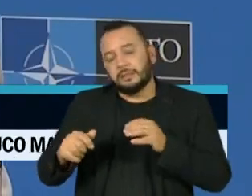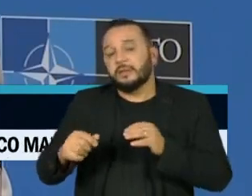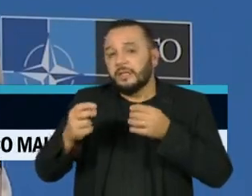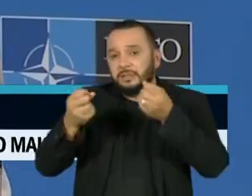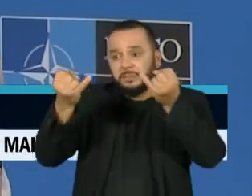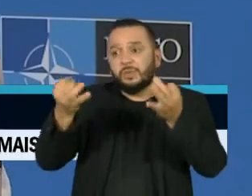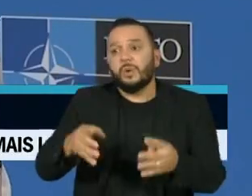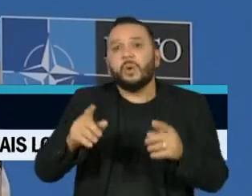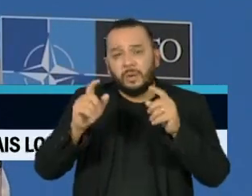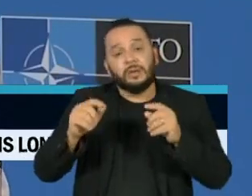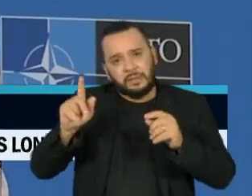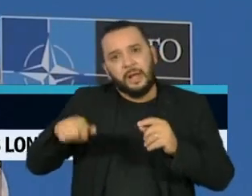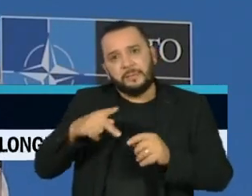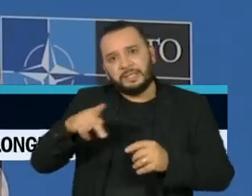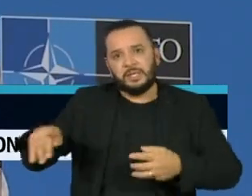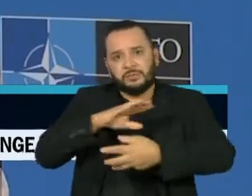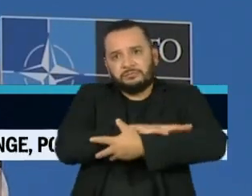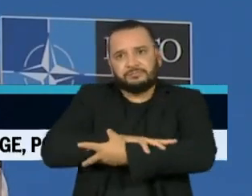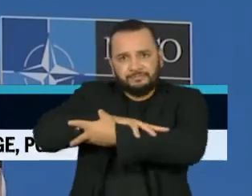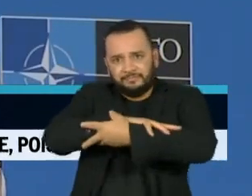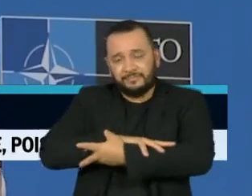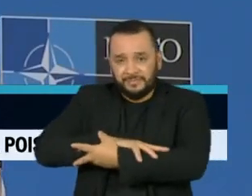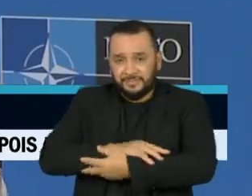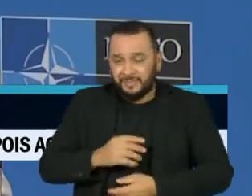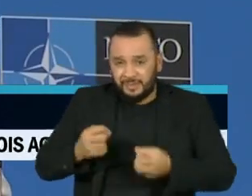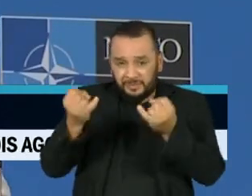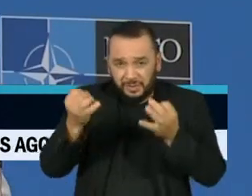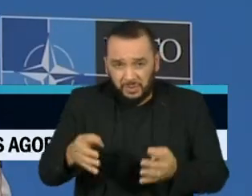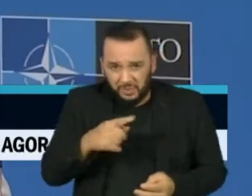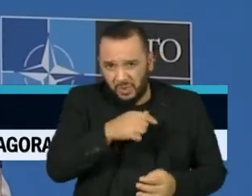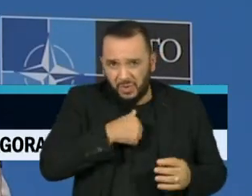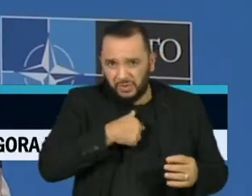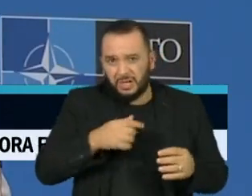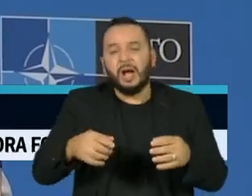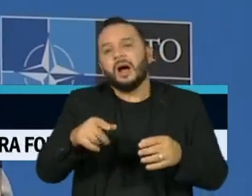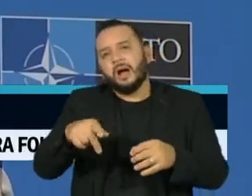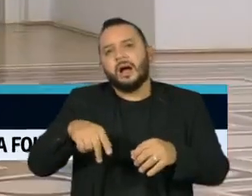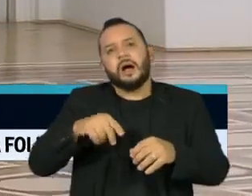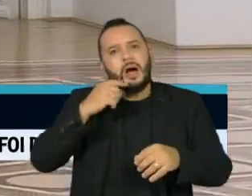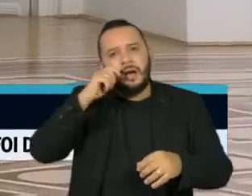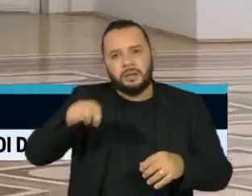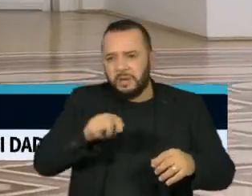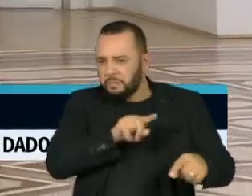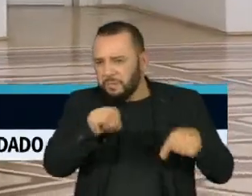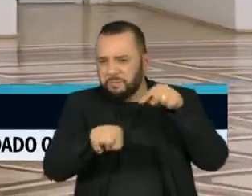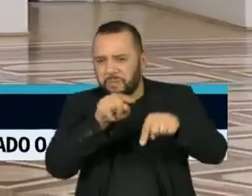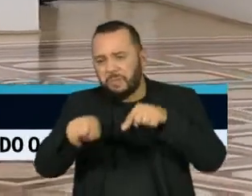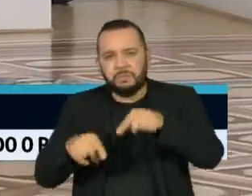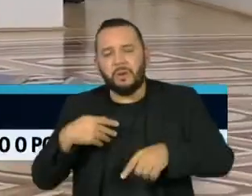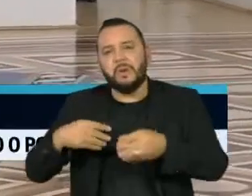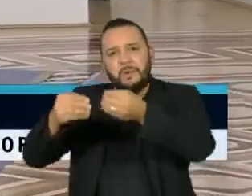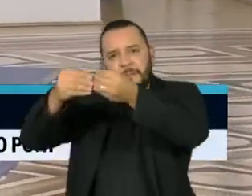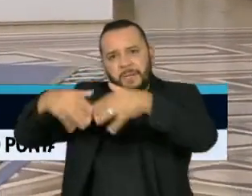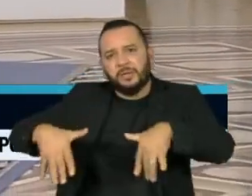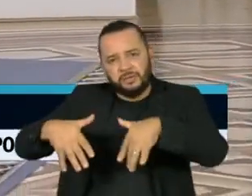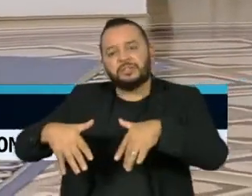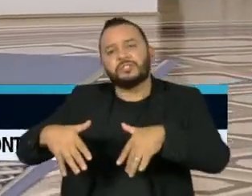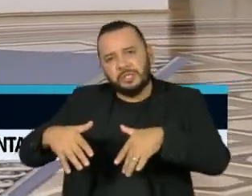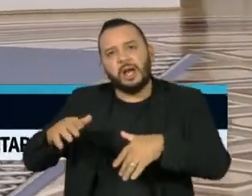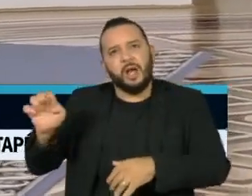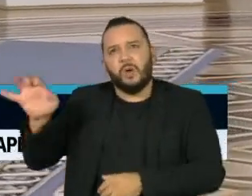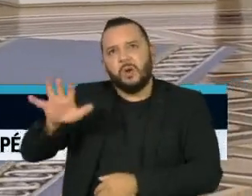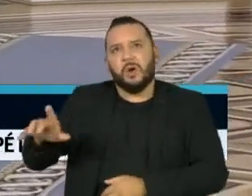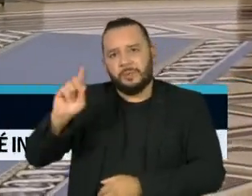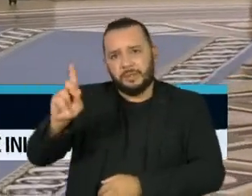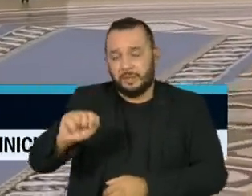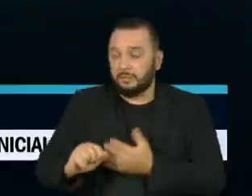Putin destrua a arquitetura de segurança do continente. Para especialistas europeus, um dos principais